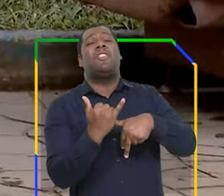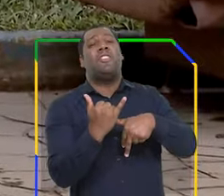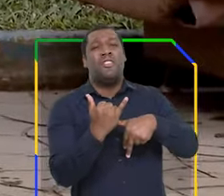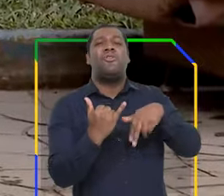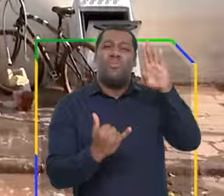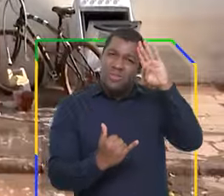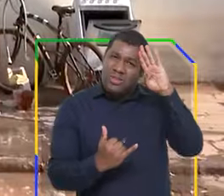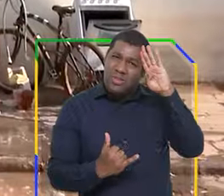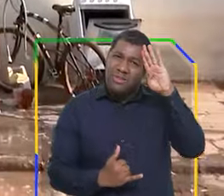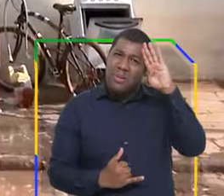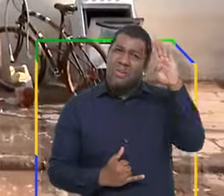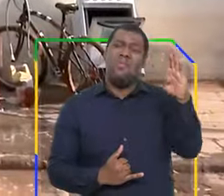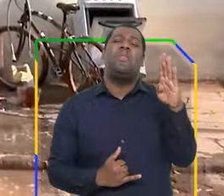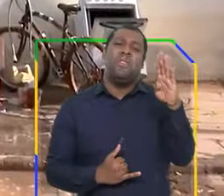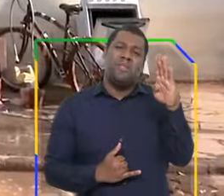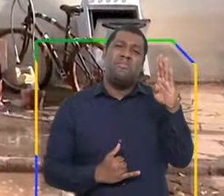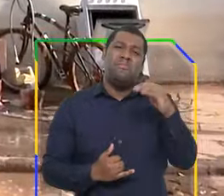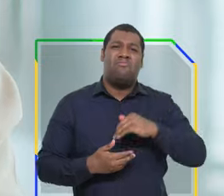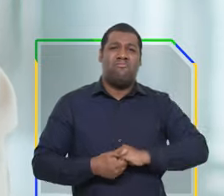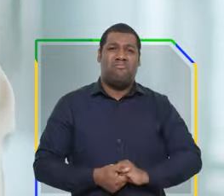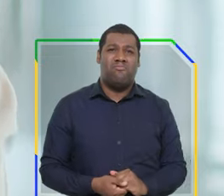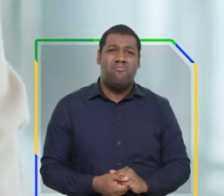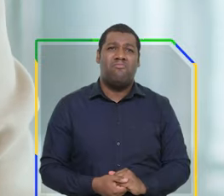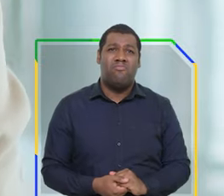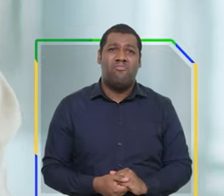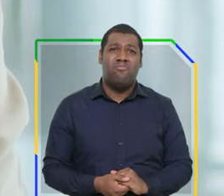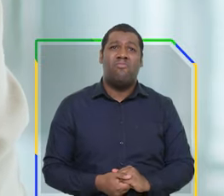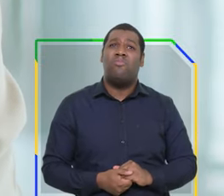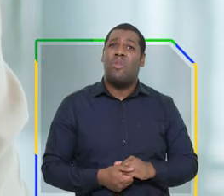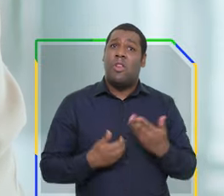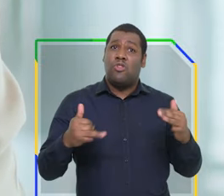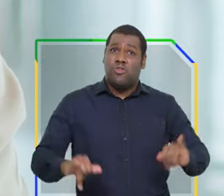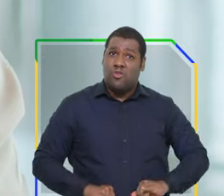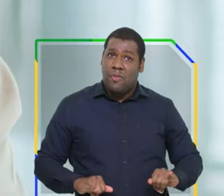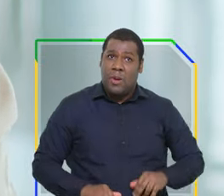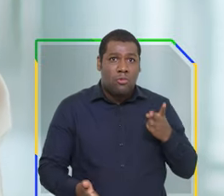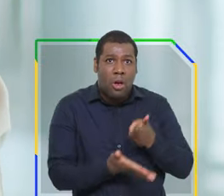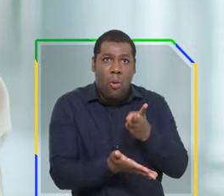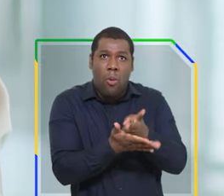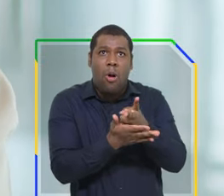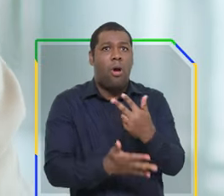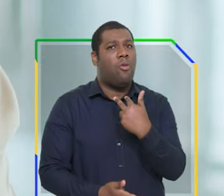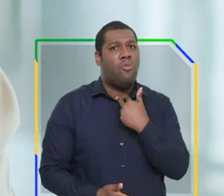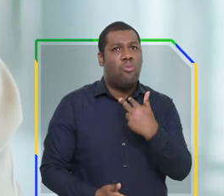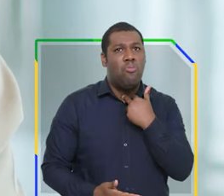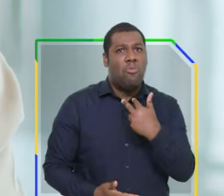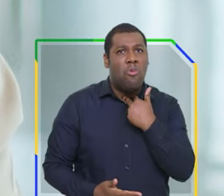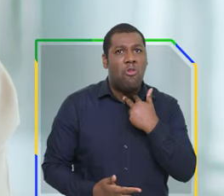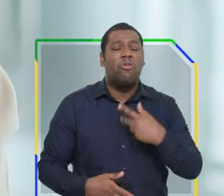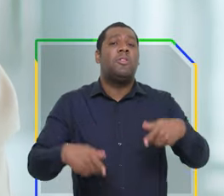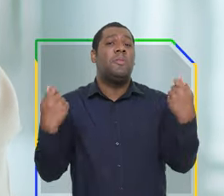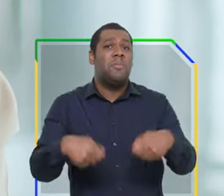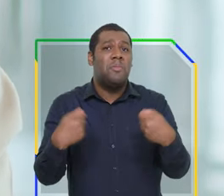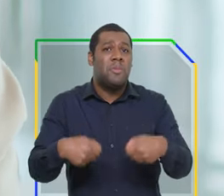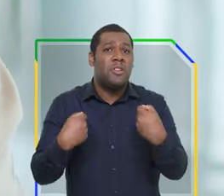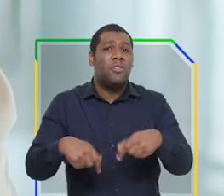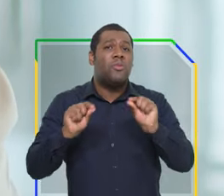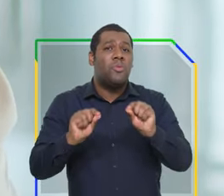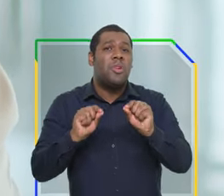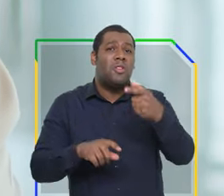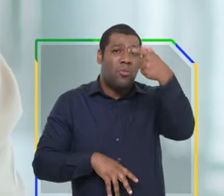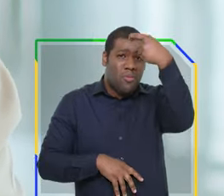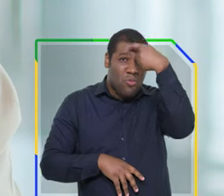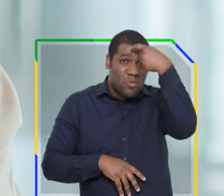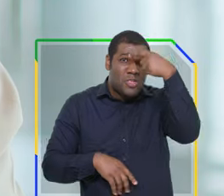vítimas das catástrofes climáticas. Esse ciclo não pode continuar. A situação atual exige não só